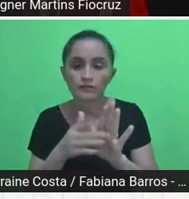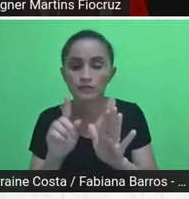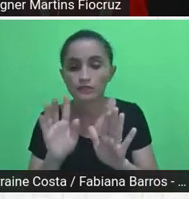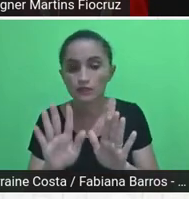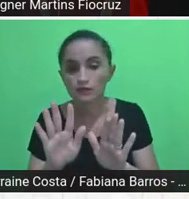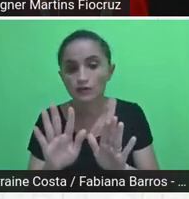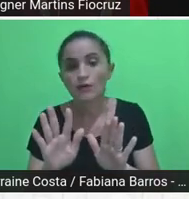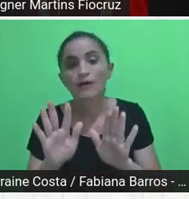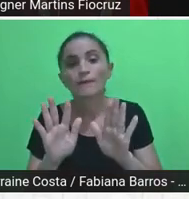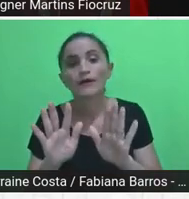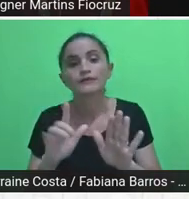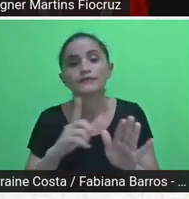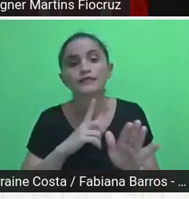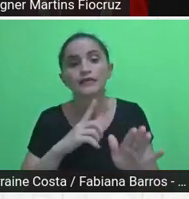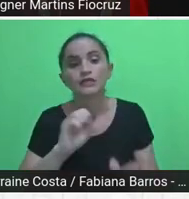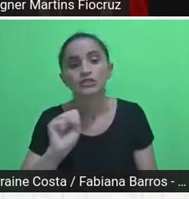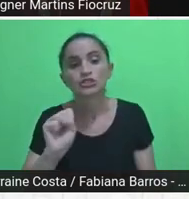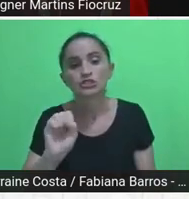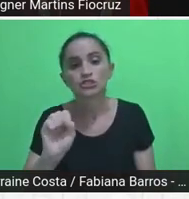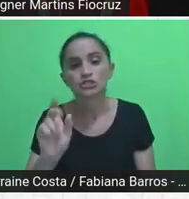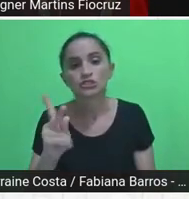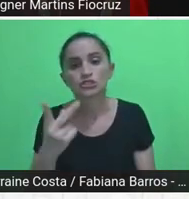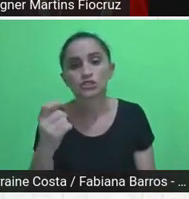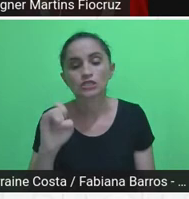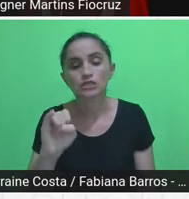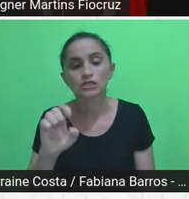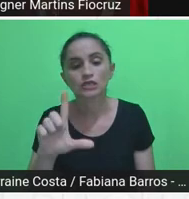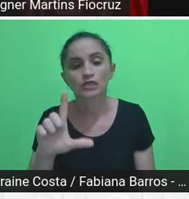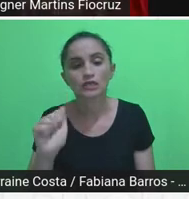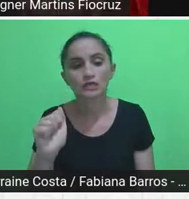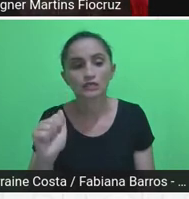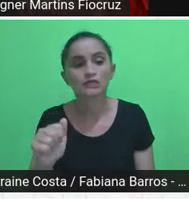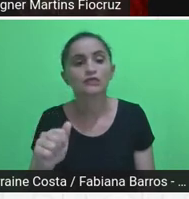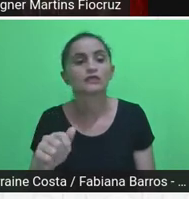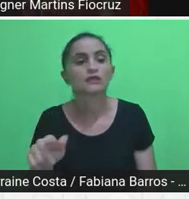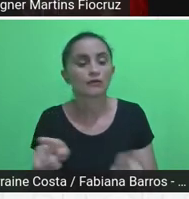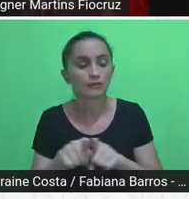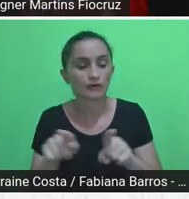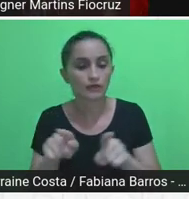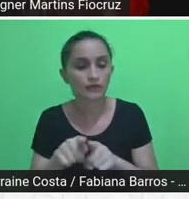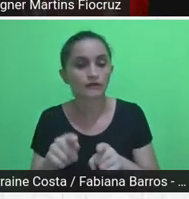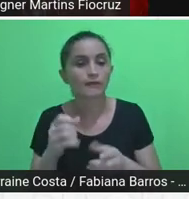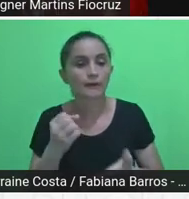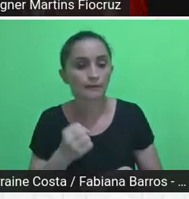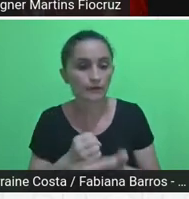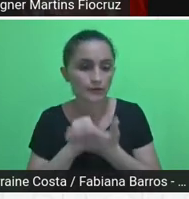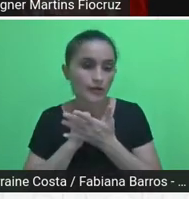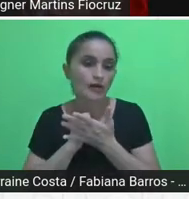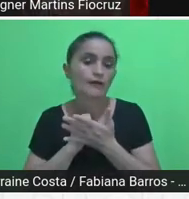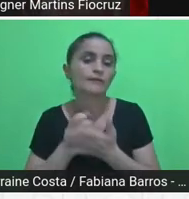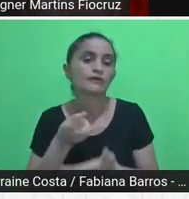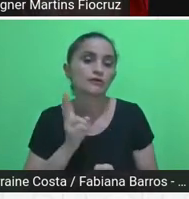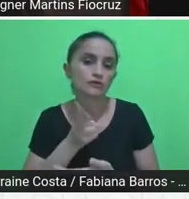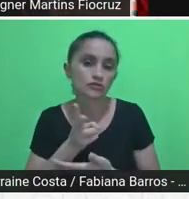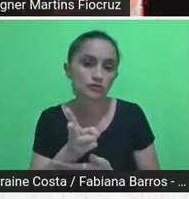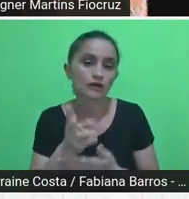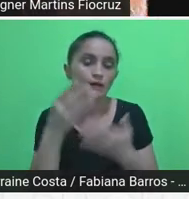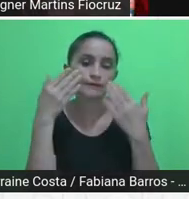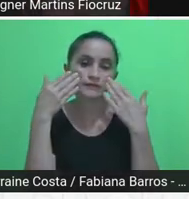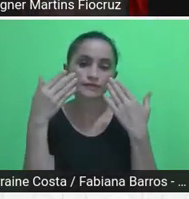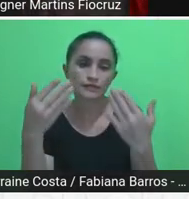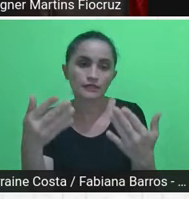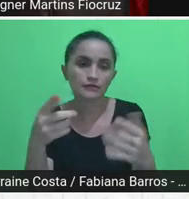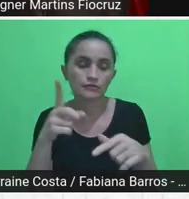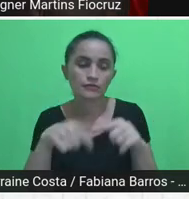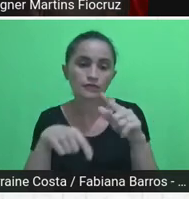idealizadoras e coordenadoras do curso, vai poder dar continuidade a essa apresentação. O que eu queria